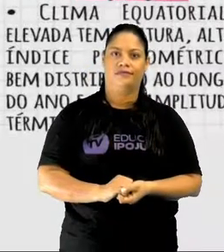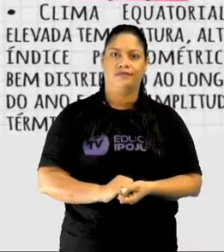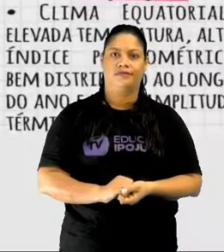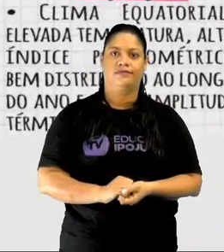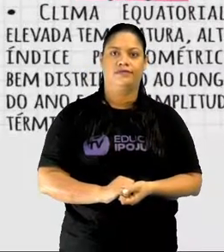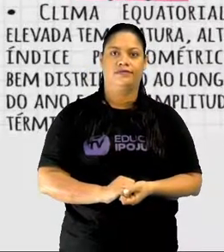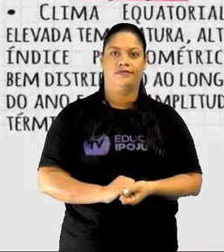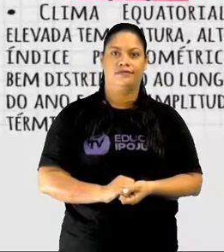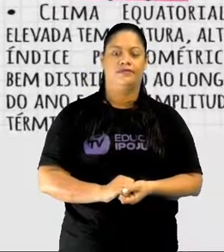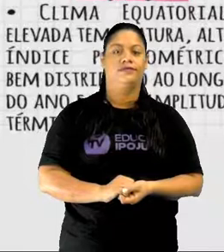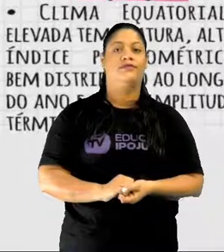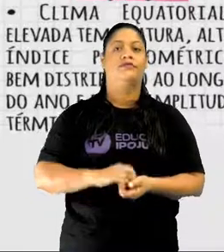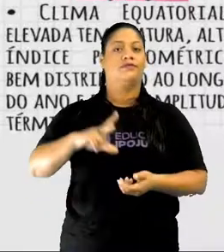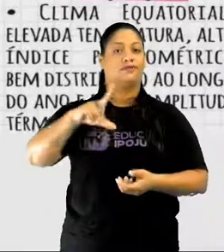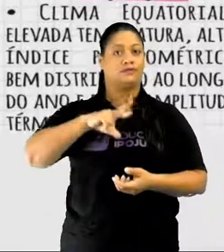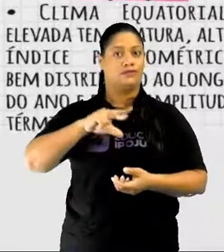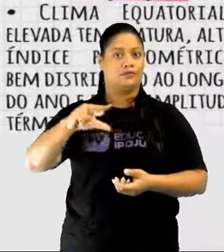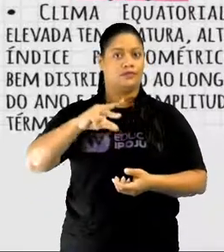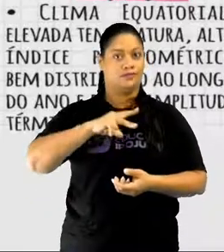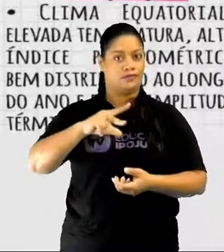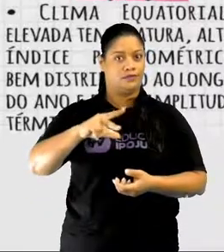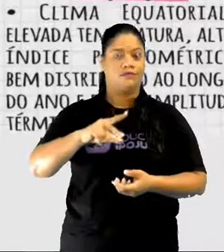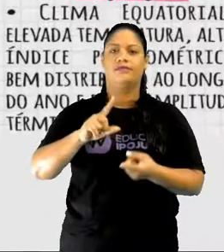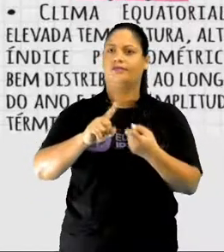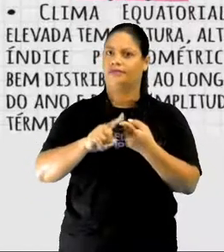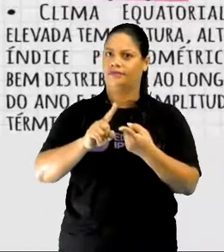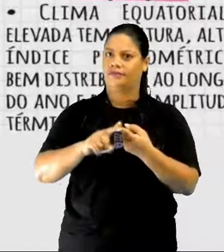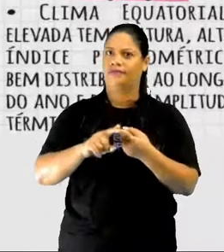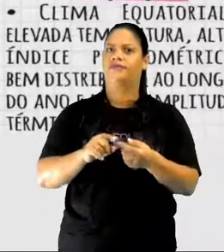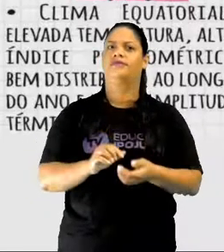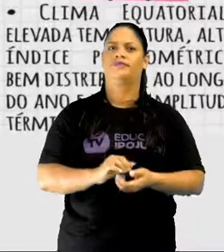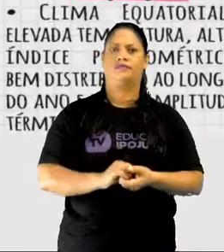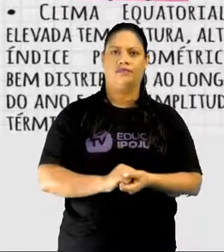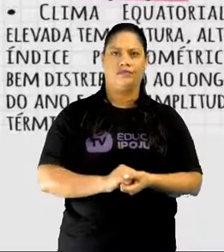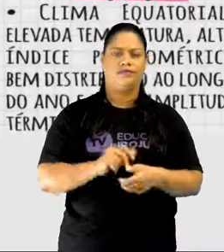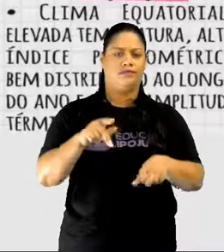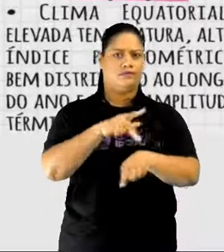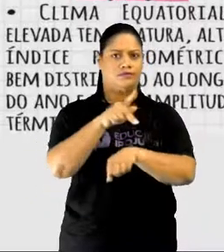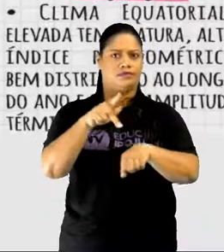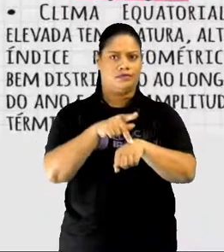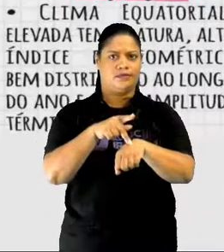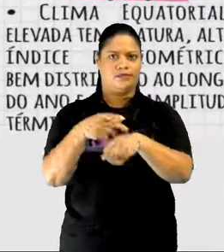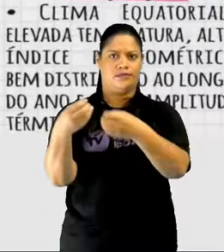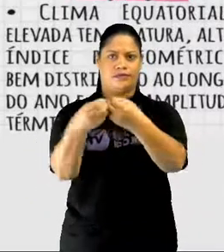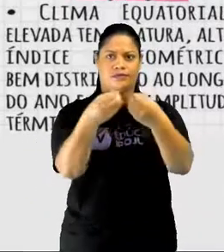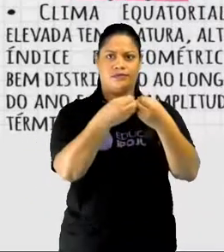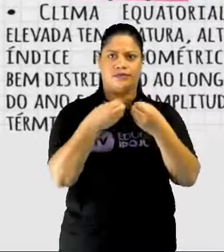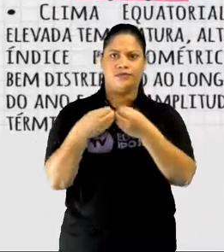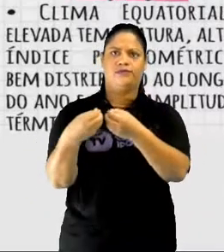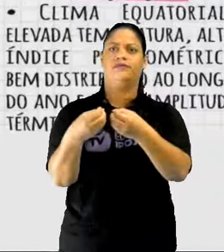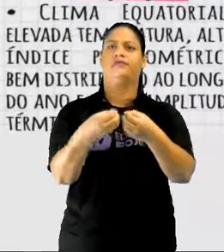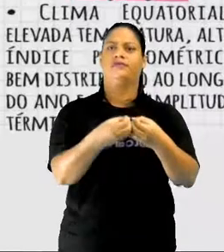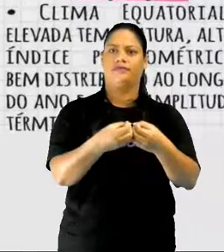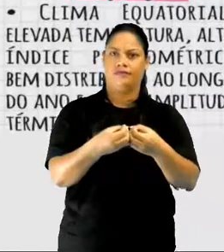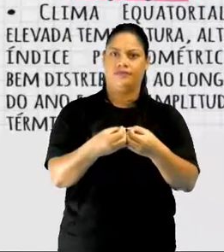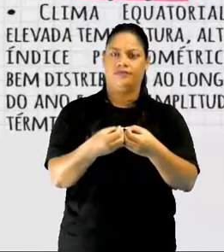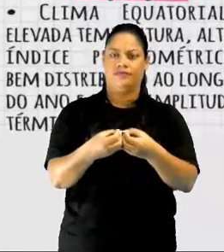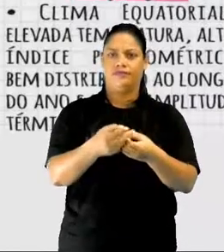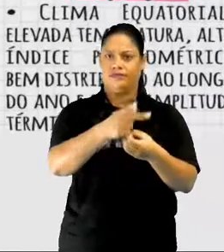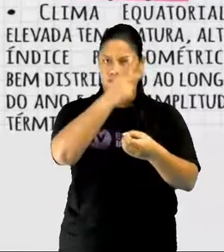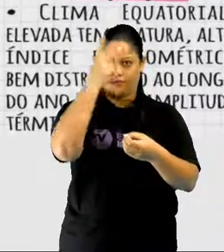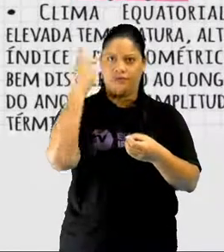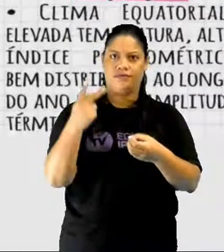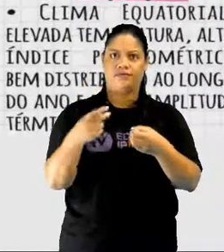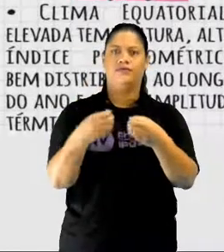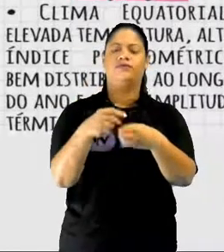colonizadores portugueses. E a gente também recebe uma influência dos nossos países vizinhos. Dessas pessoas que terminam vindo